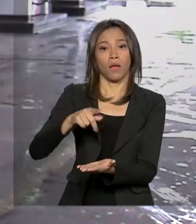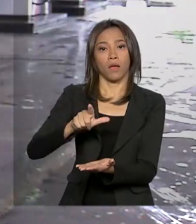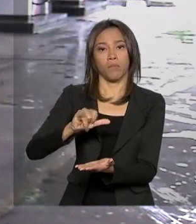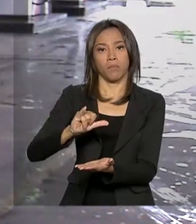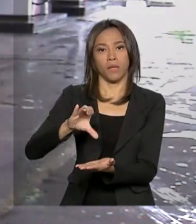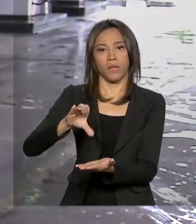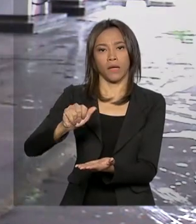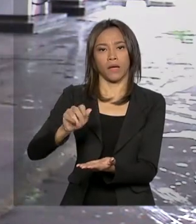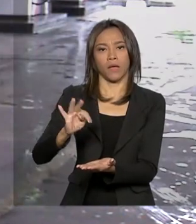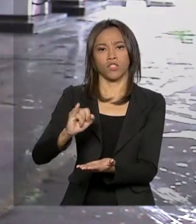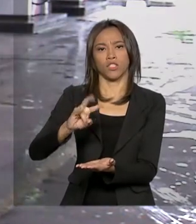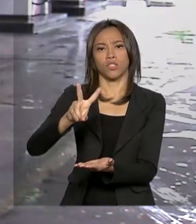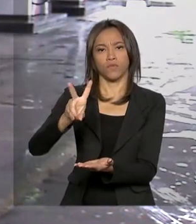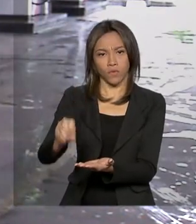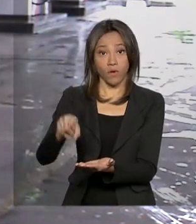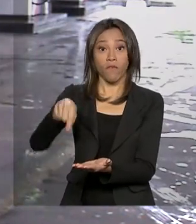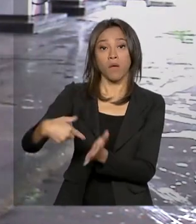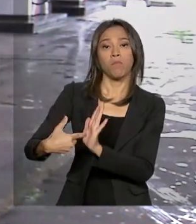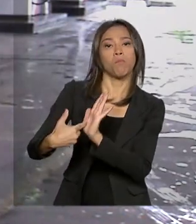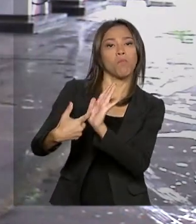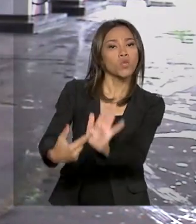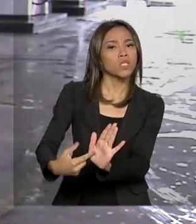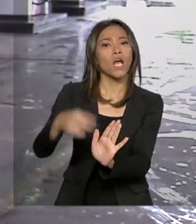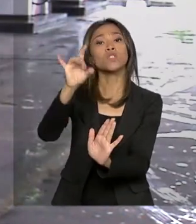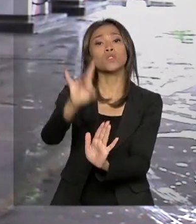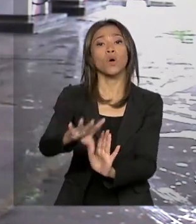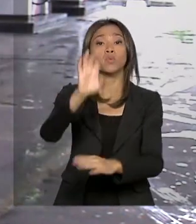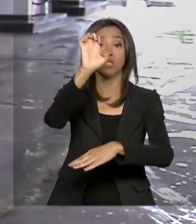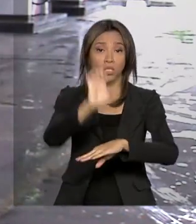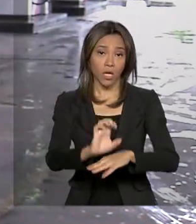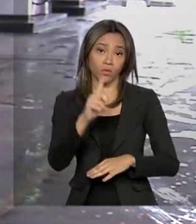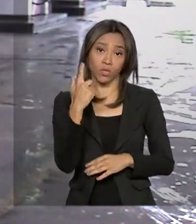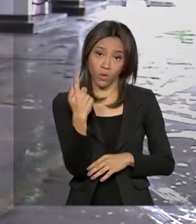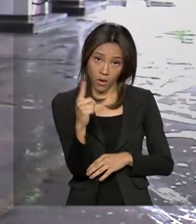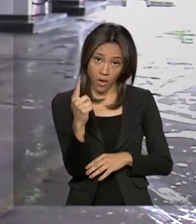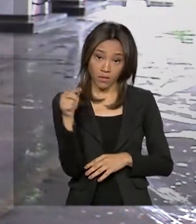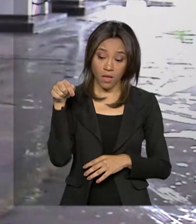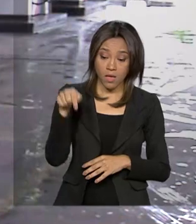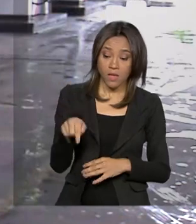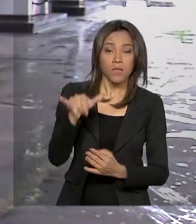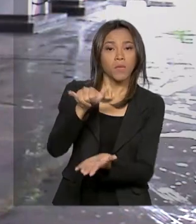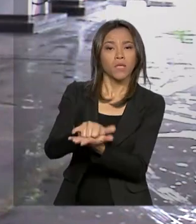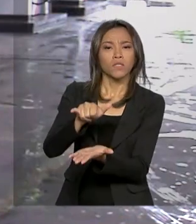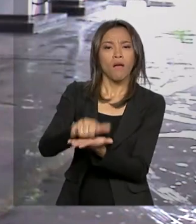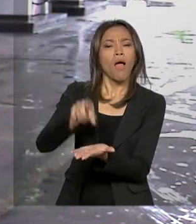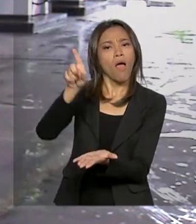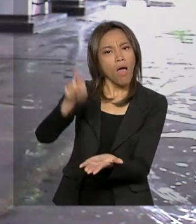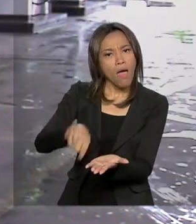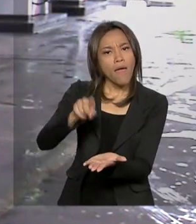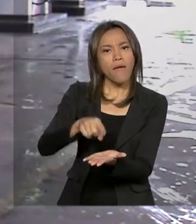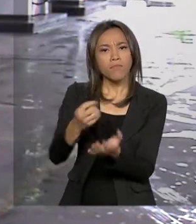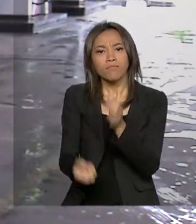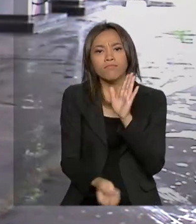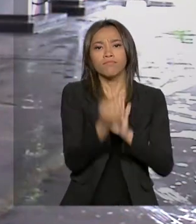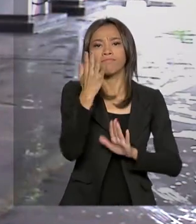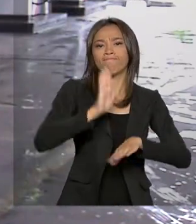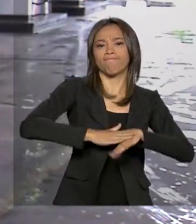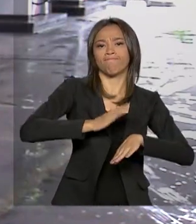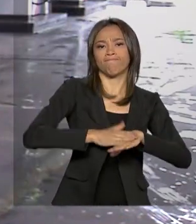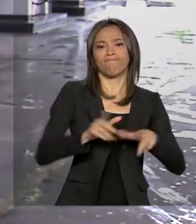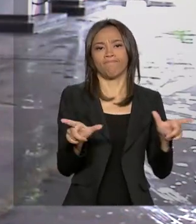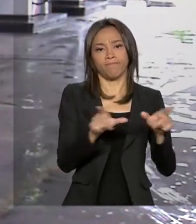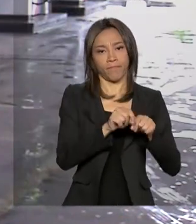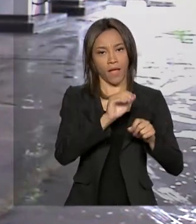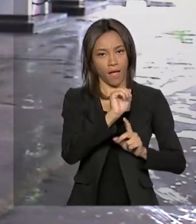apenas dos estabelecimentos no estado de Goiás. O aplicativo é desenvolvido pela Agência Nacional de Petróleo, a